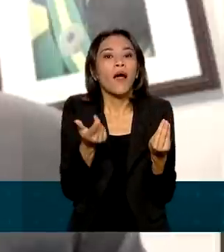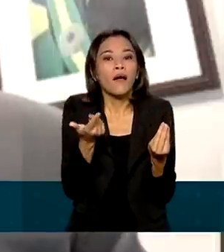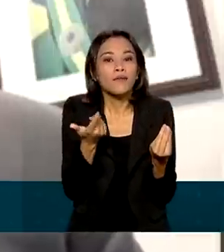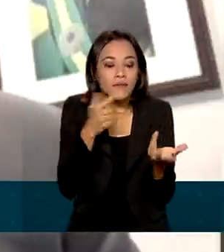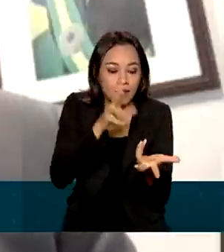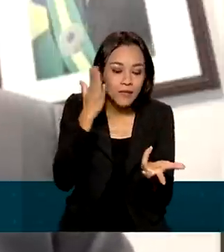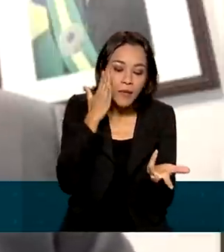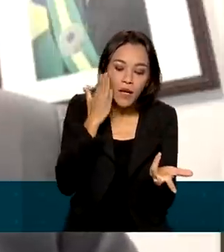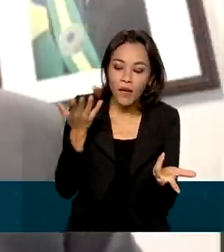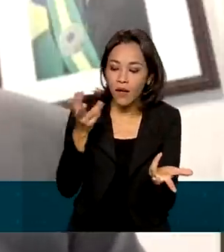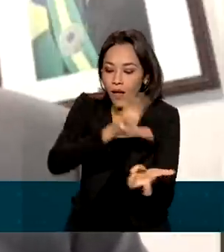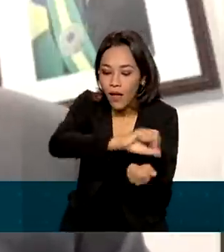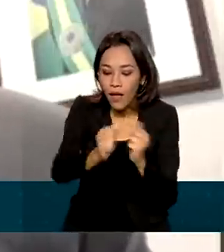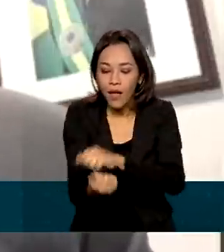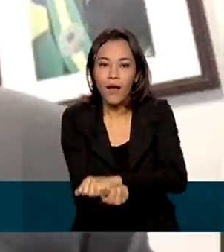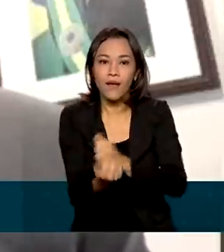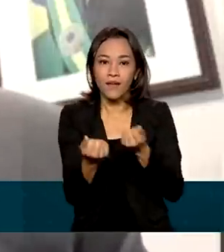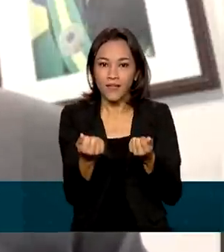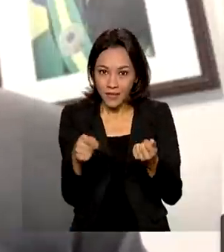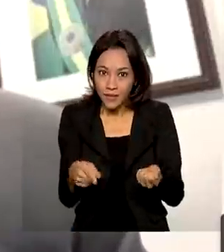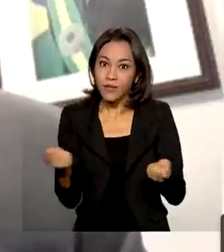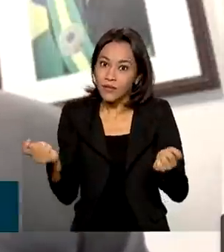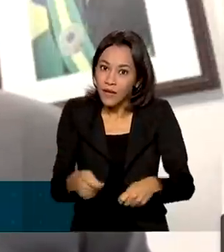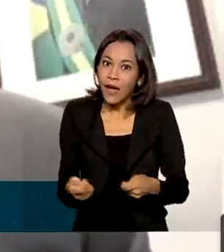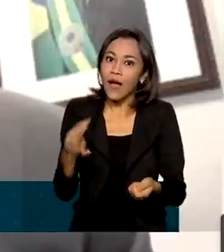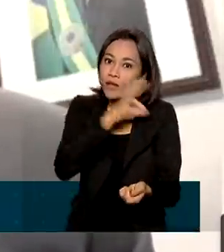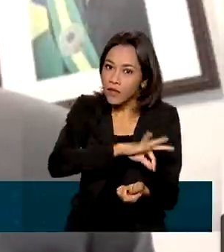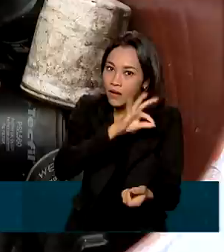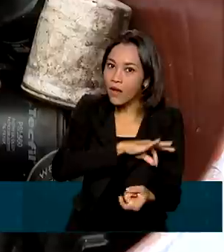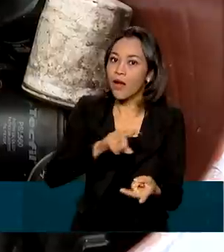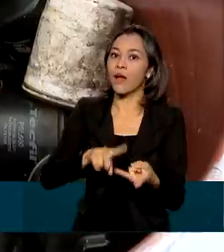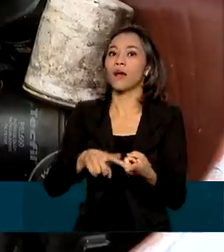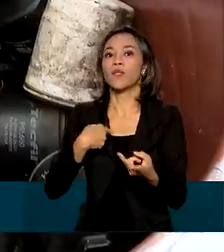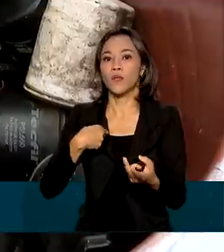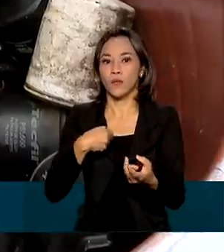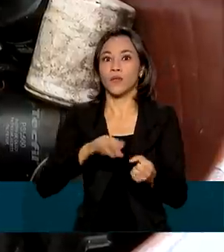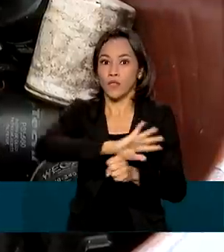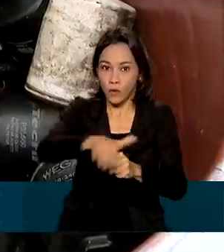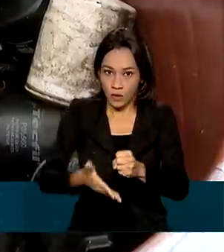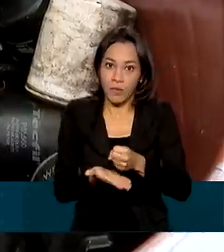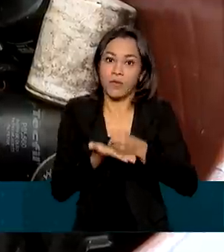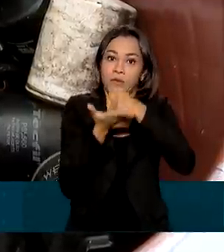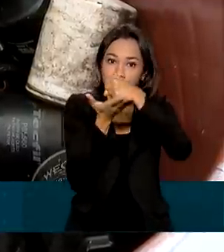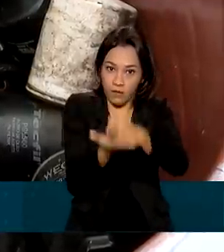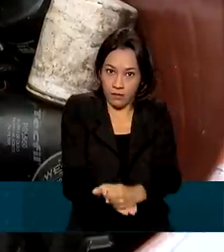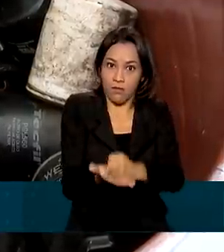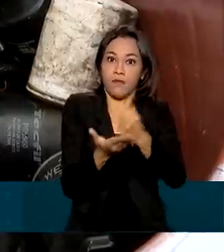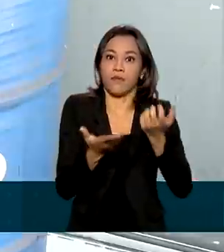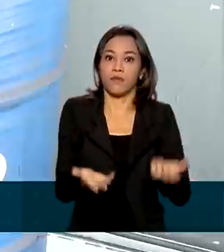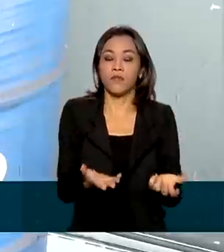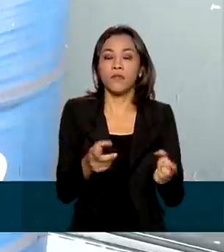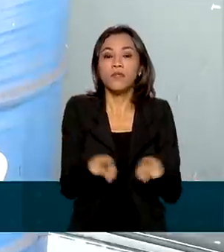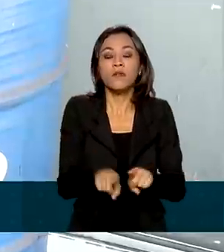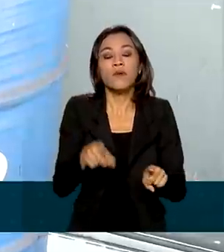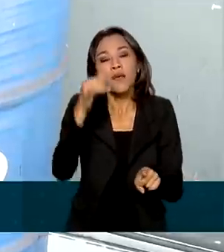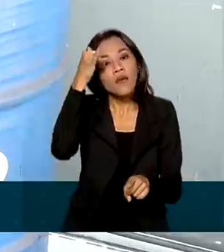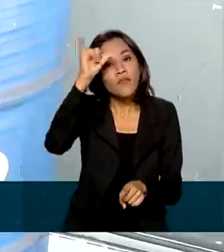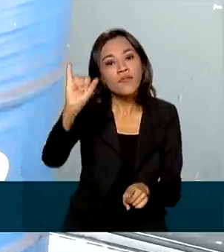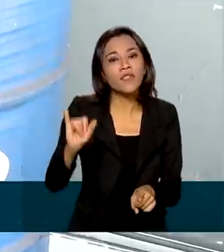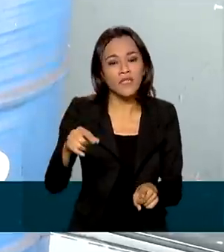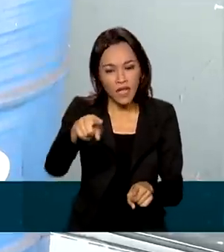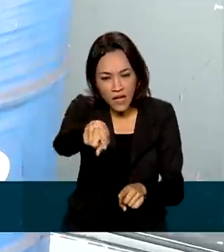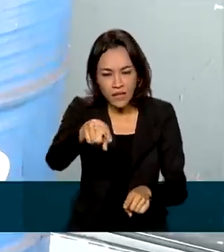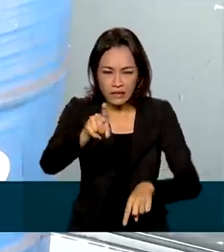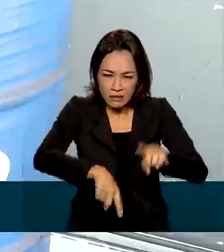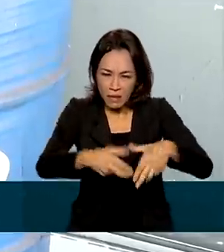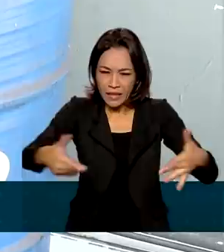adequadas. E tudo isso gerando emprego e renda com sustentabilidade, ao mesmo tempo que também evita o descarte desses